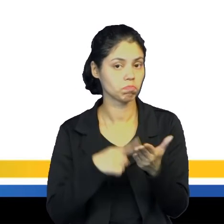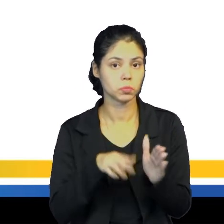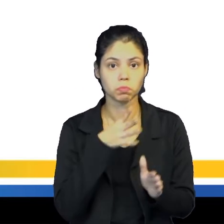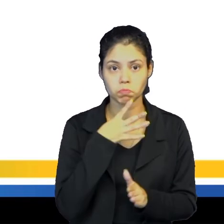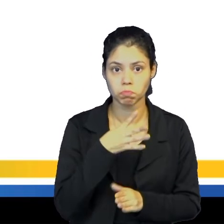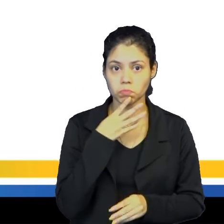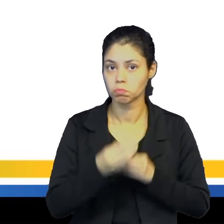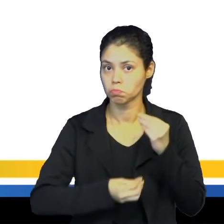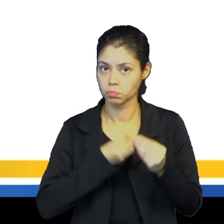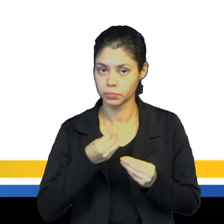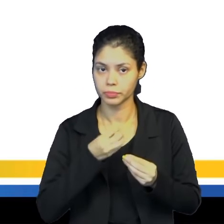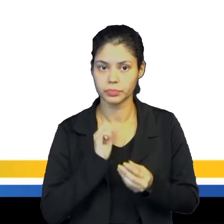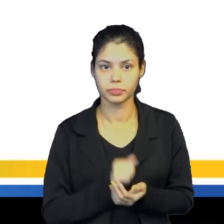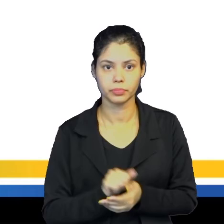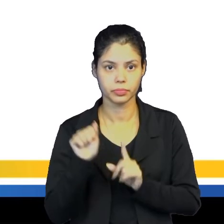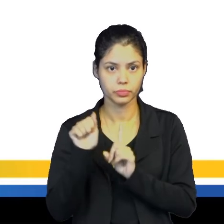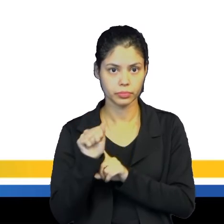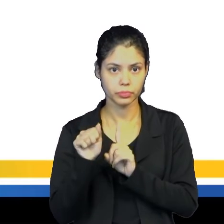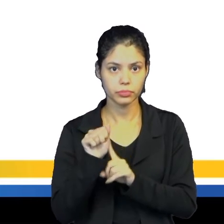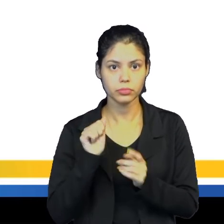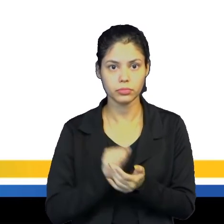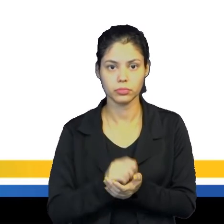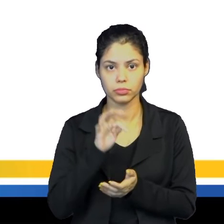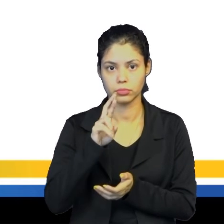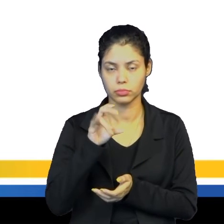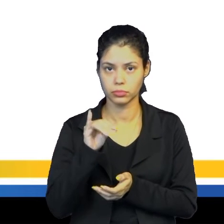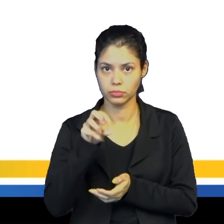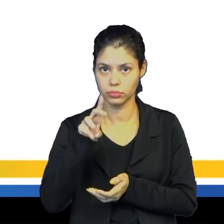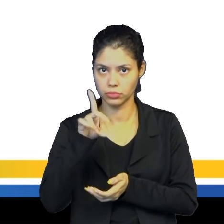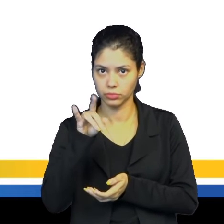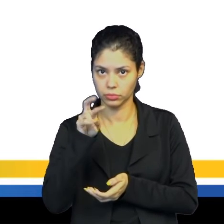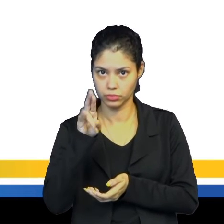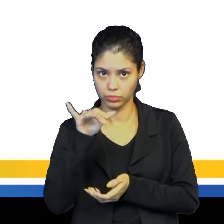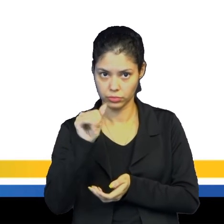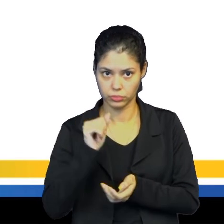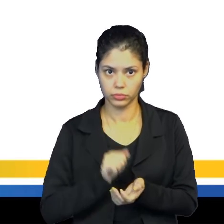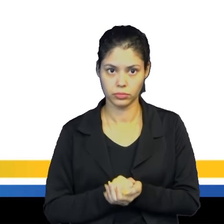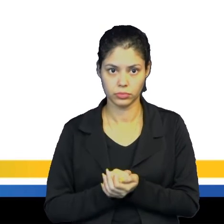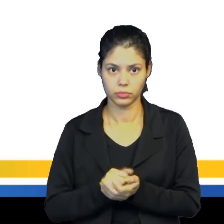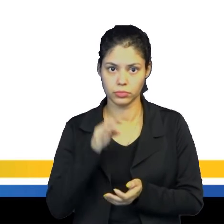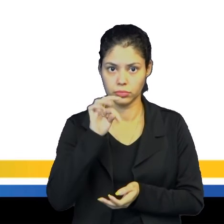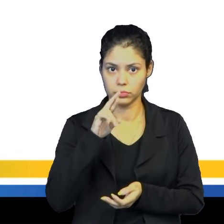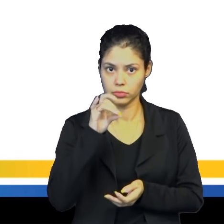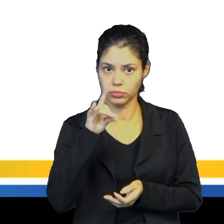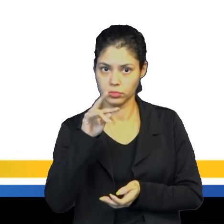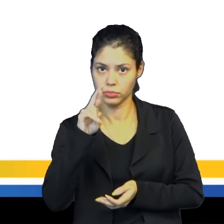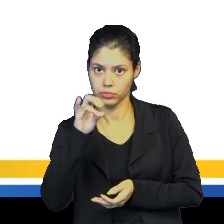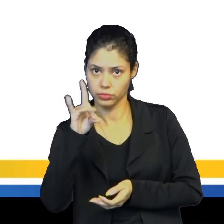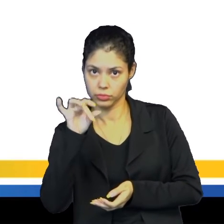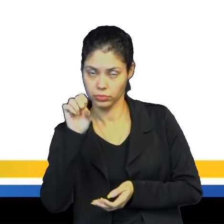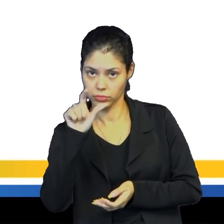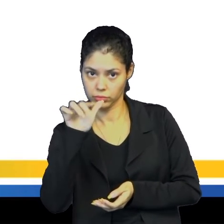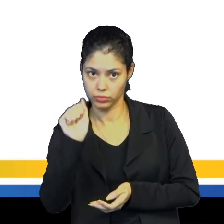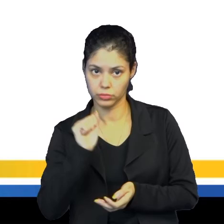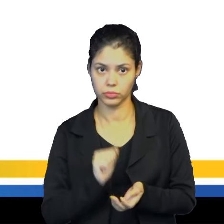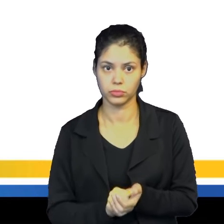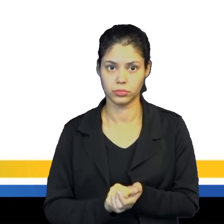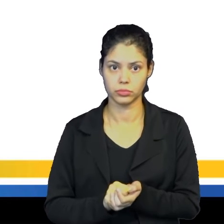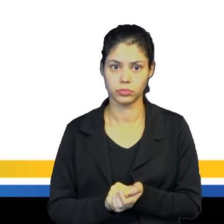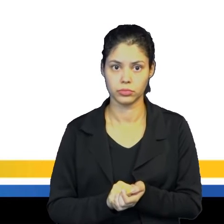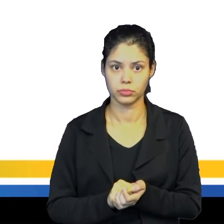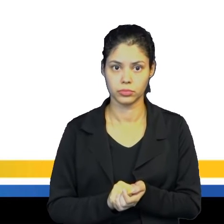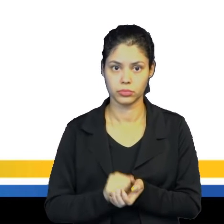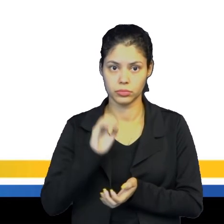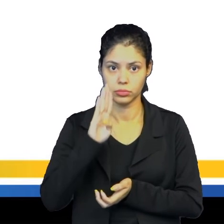conhecido como letra A, Tratado de Madri, letra B, Tratado de Tordesilhas, letra